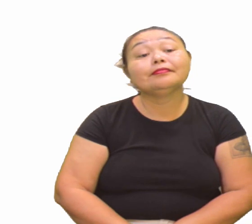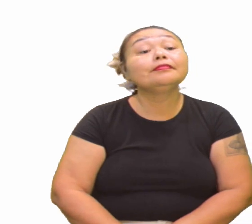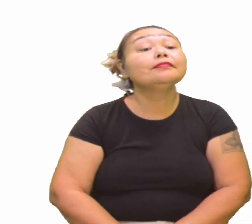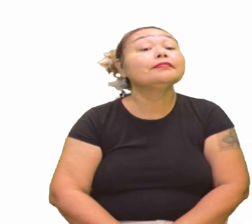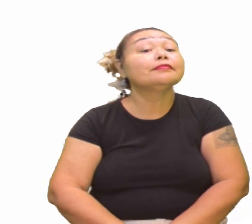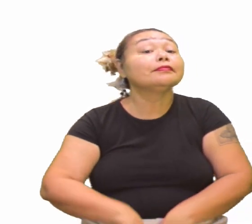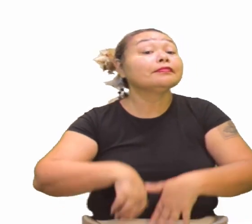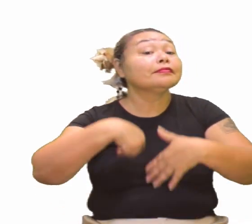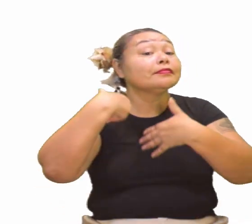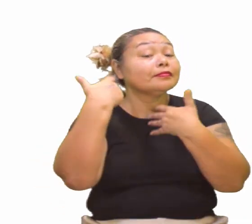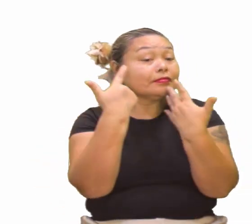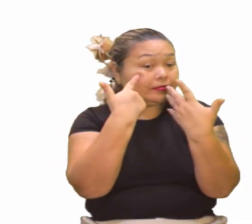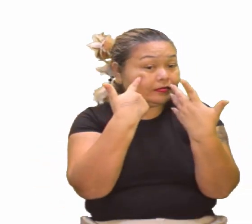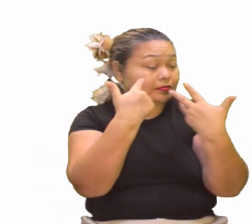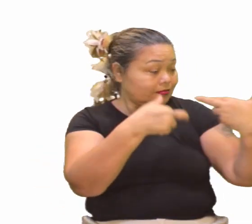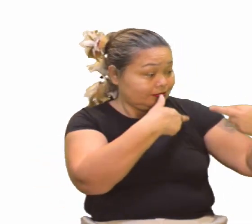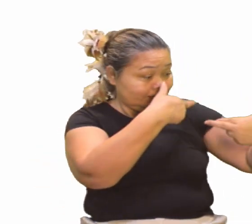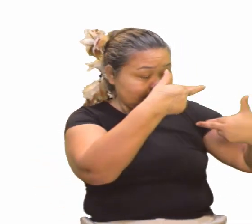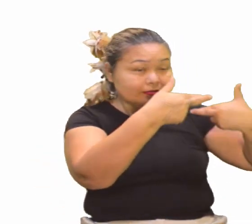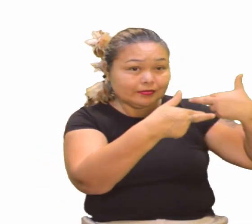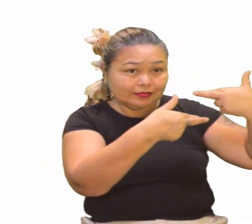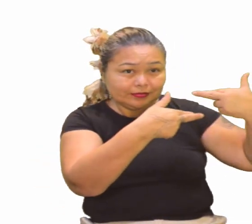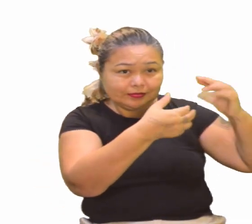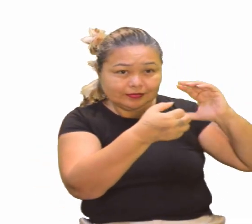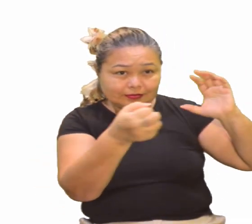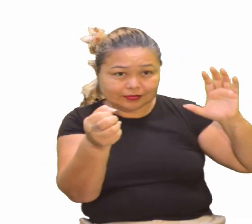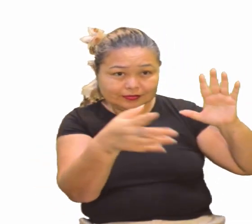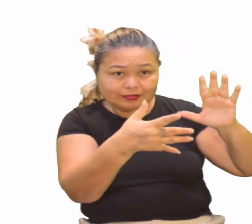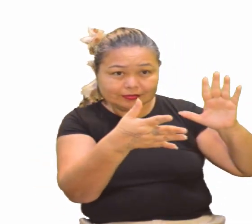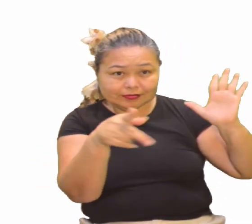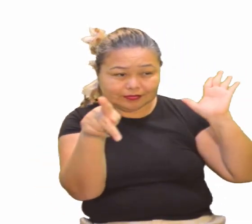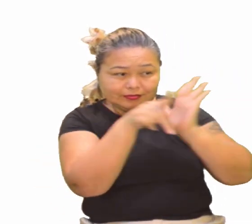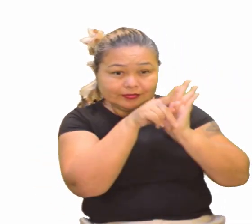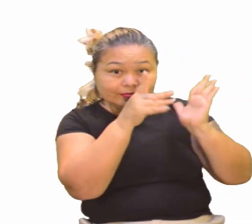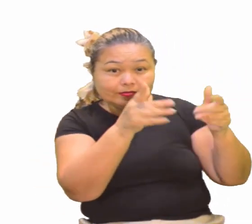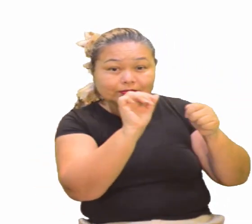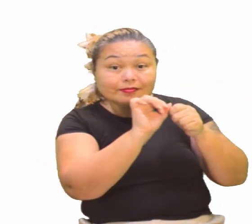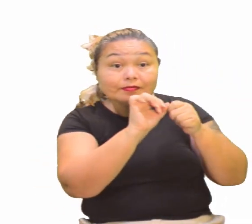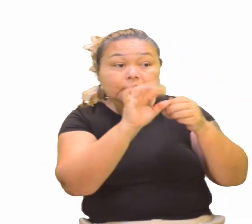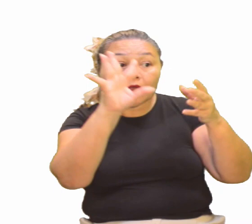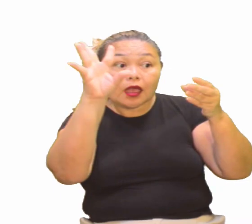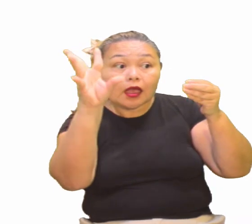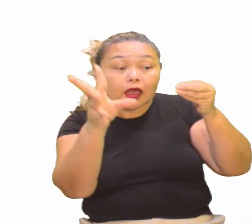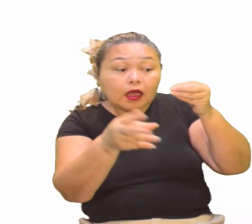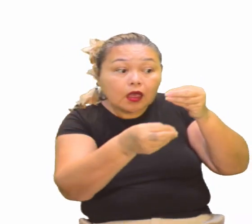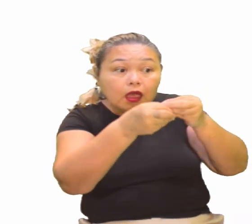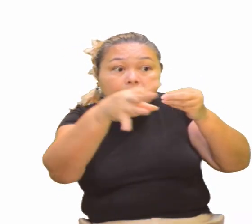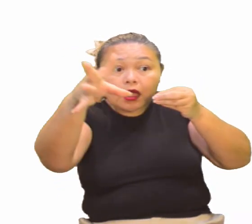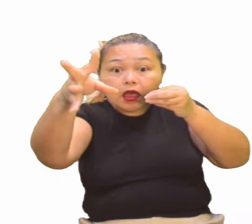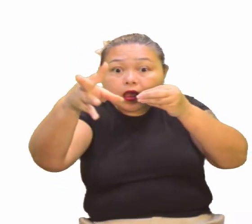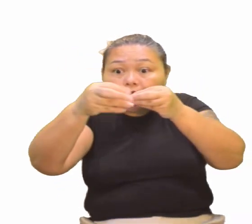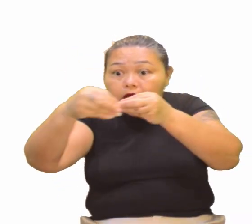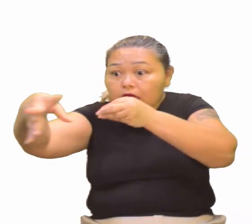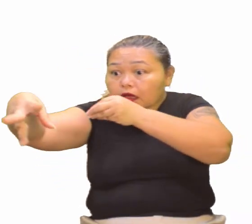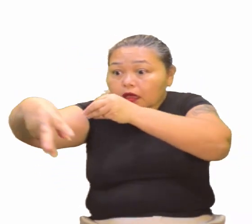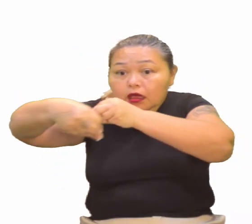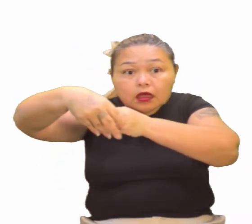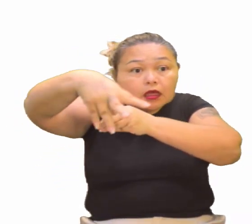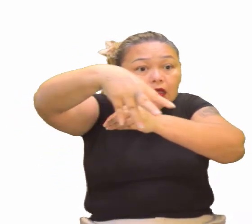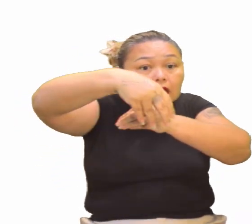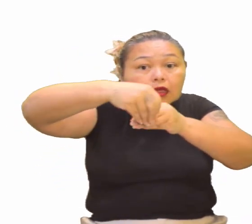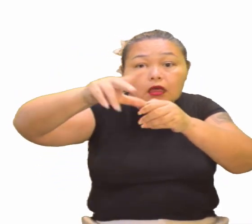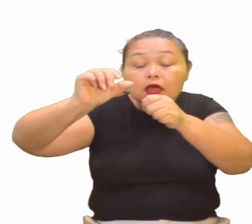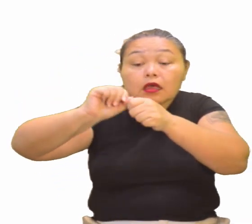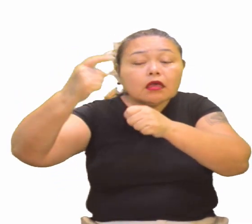Um aspecto peculiar do Renascimento é o conjunto de ideias conhecido como humanismo.